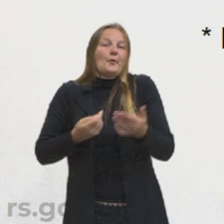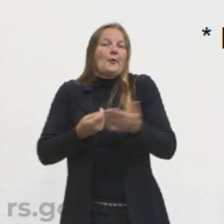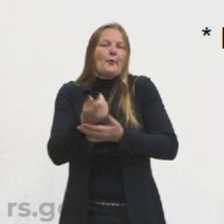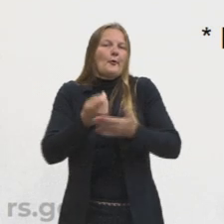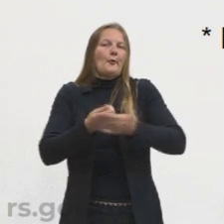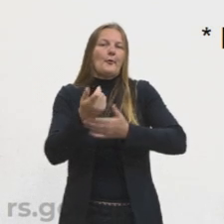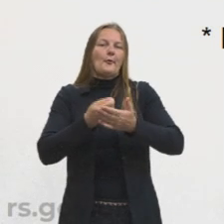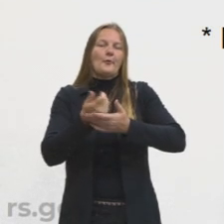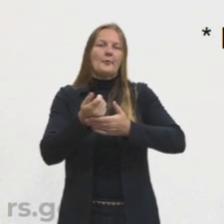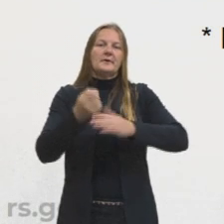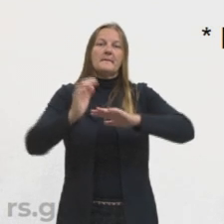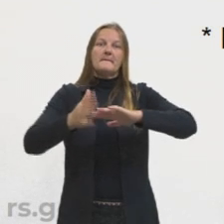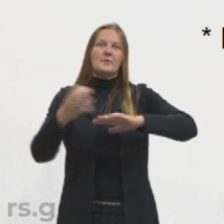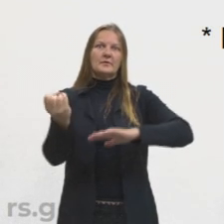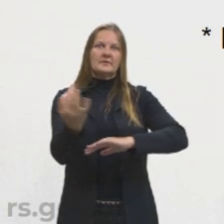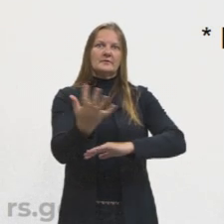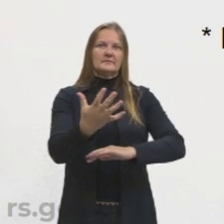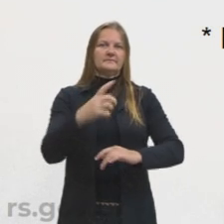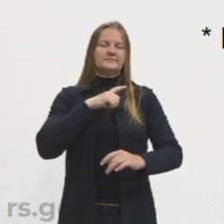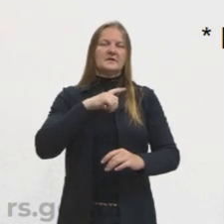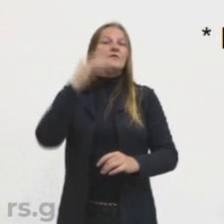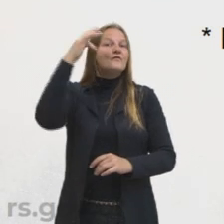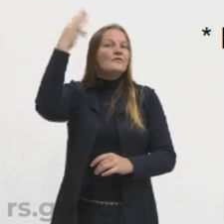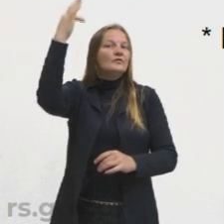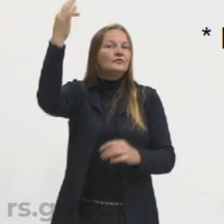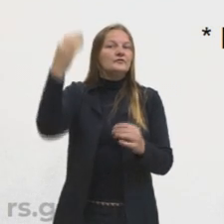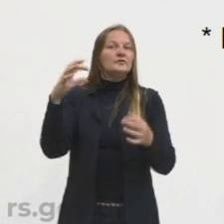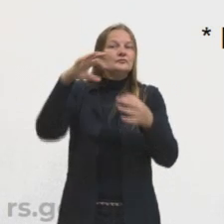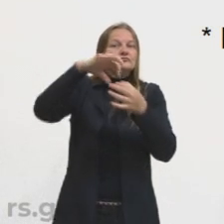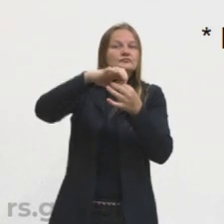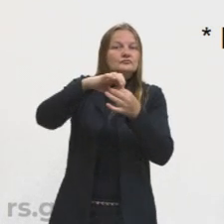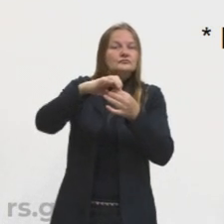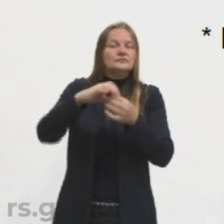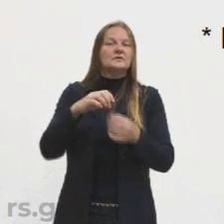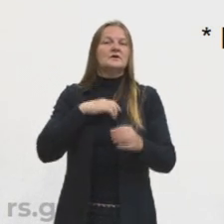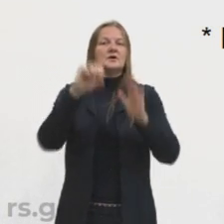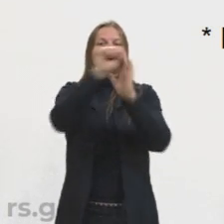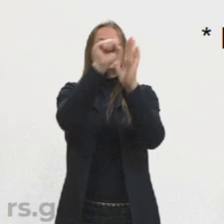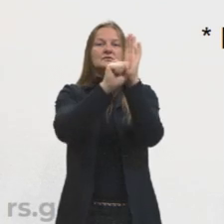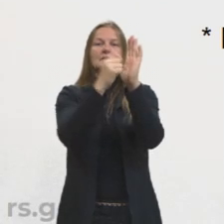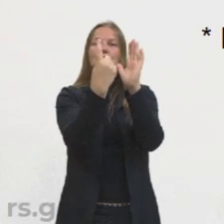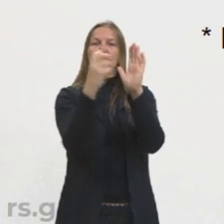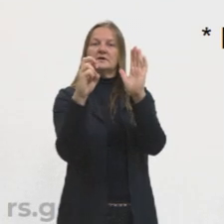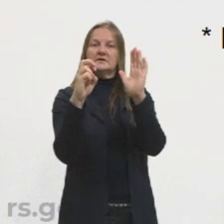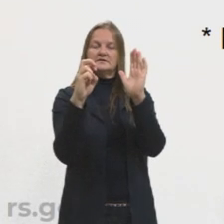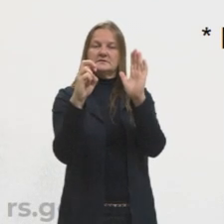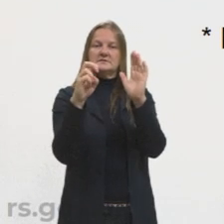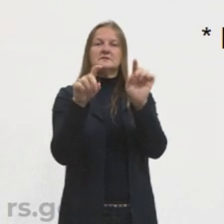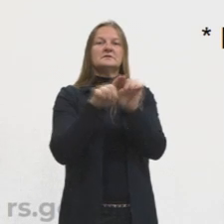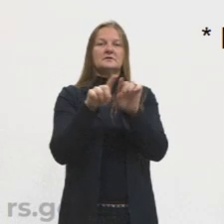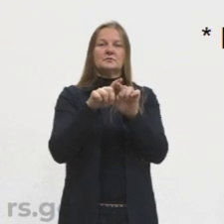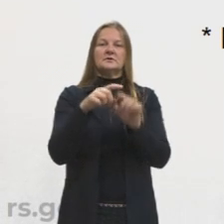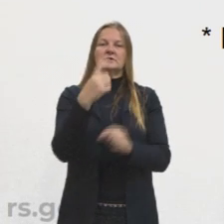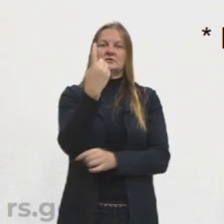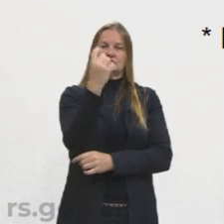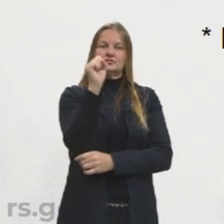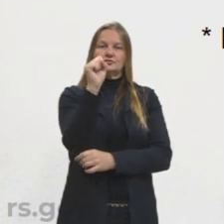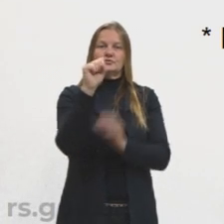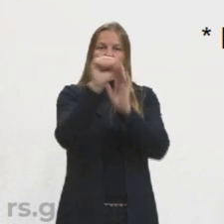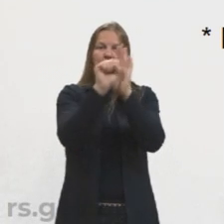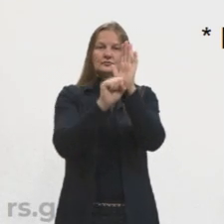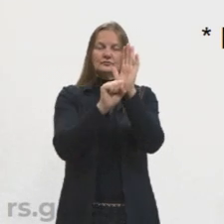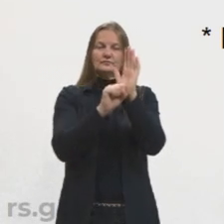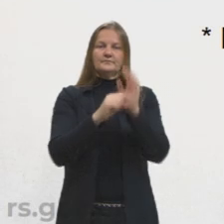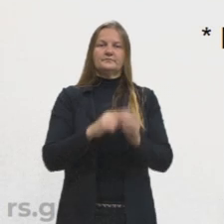mas o termo modernidade em filosofia corresponde ao século XV, ao século XVIII. Século XV, queda de